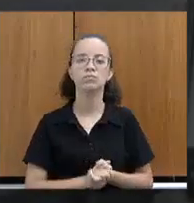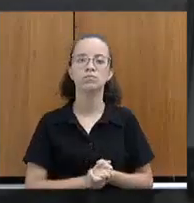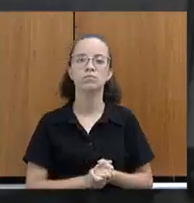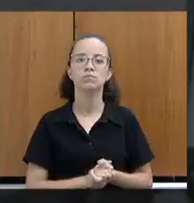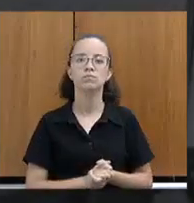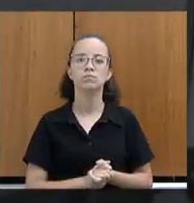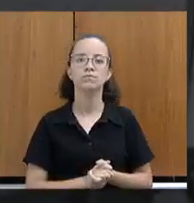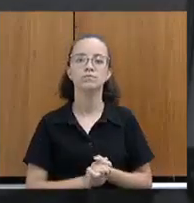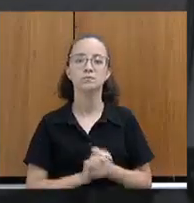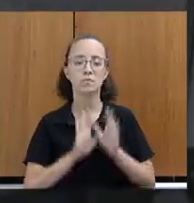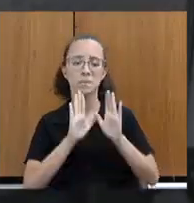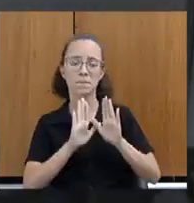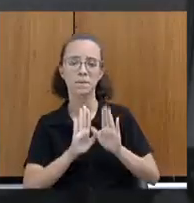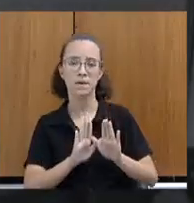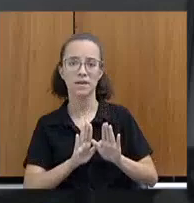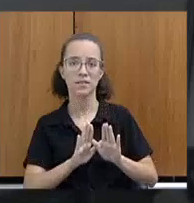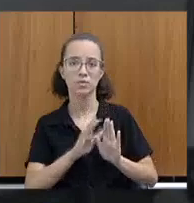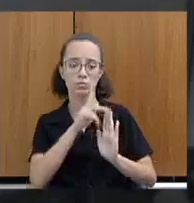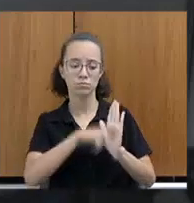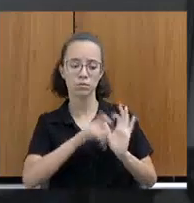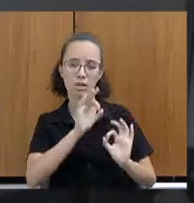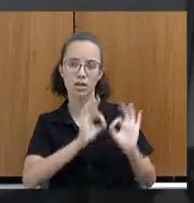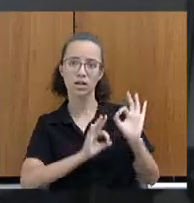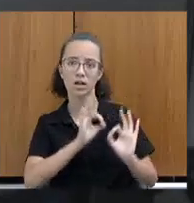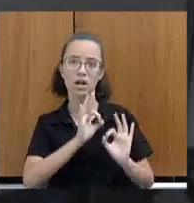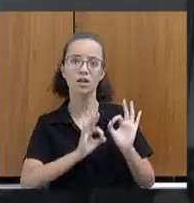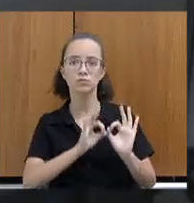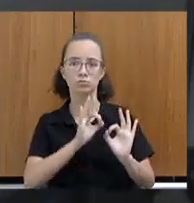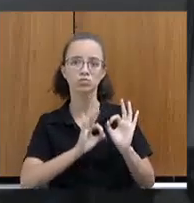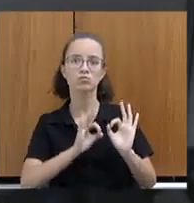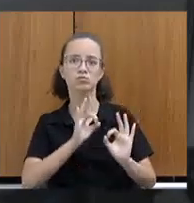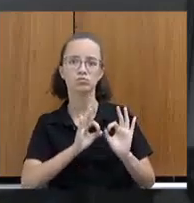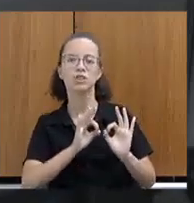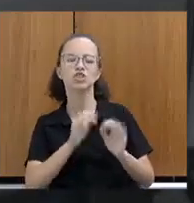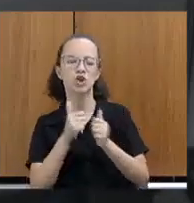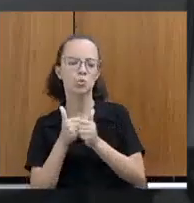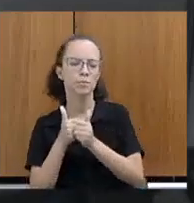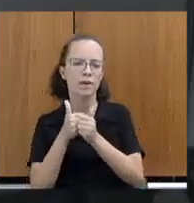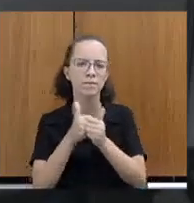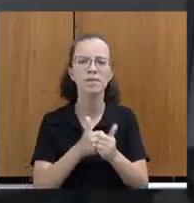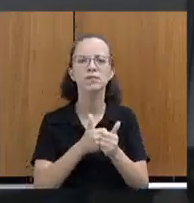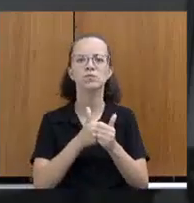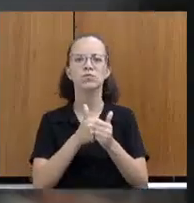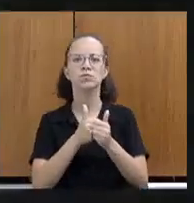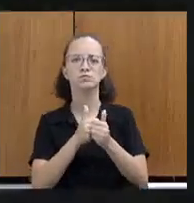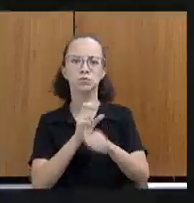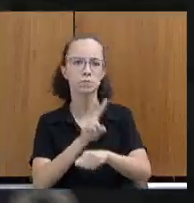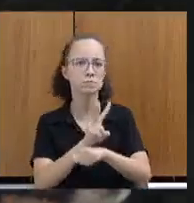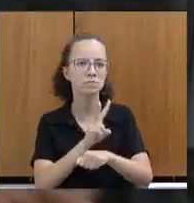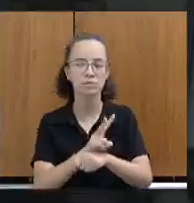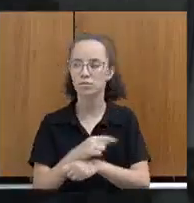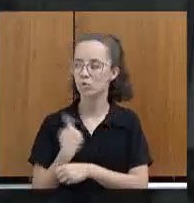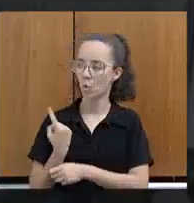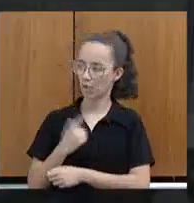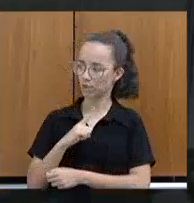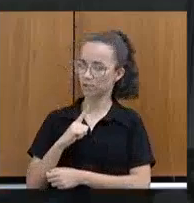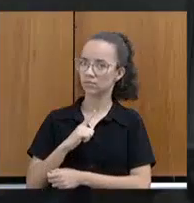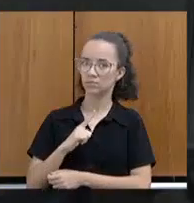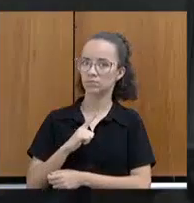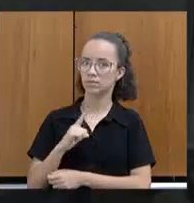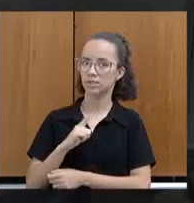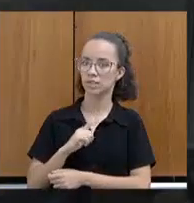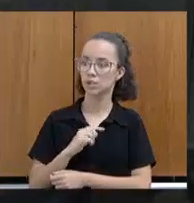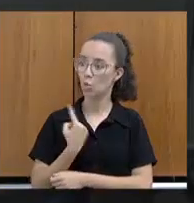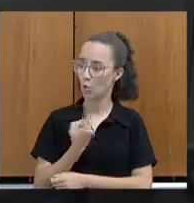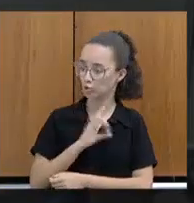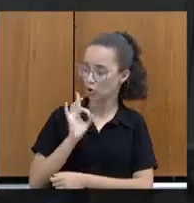É isso. Mas a chuva, o plano de contingenciamento, de acompanhamento... Isso nós temos. Porque isso não é só